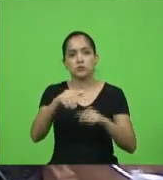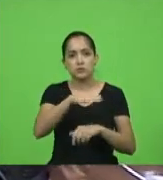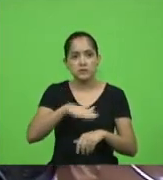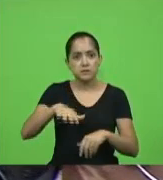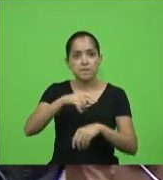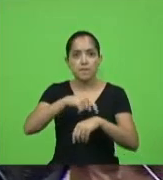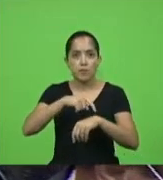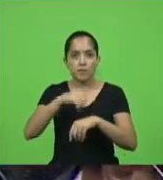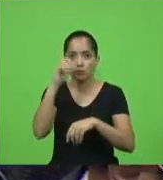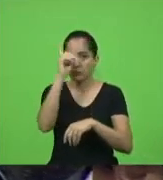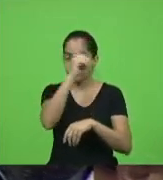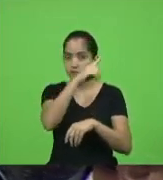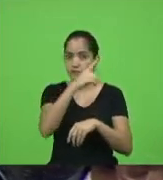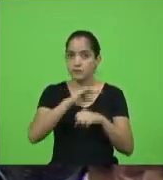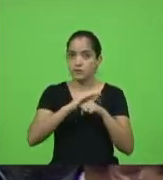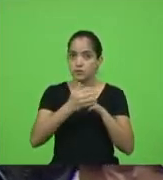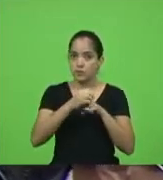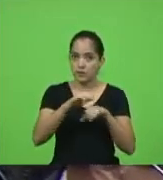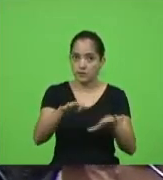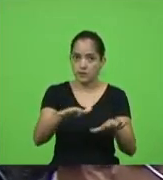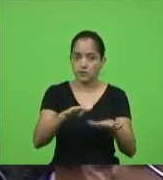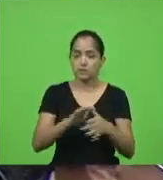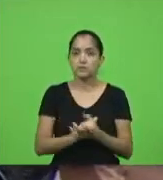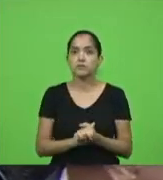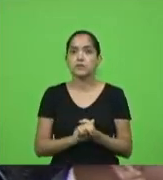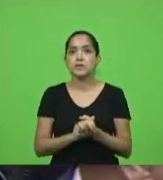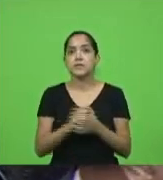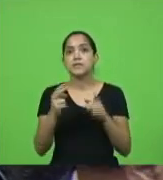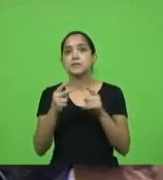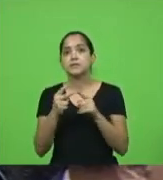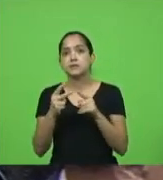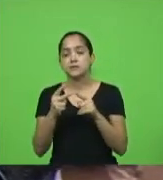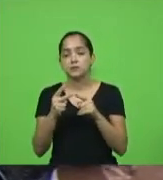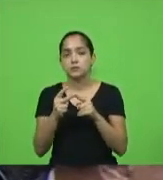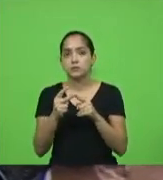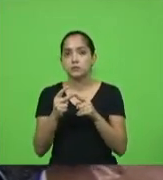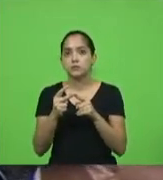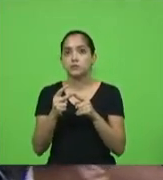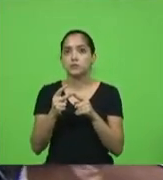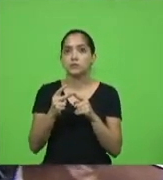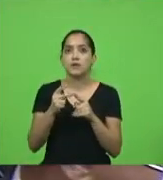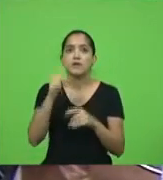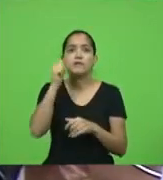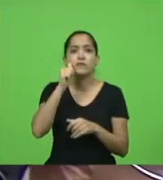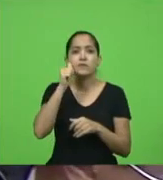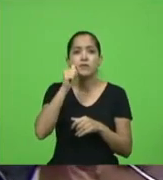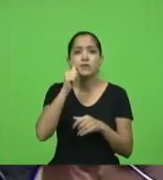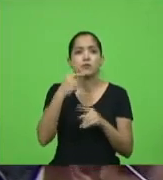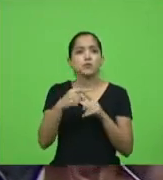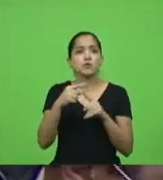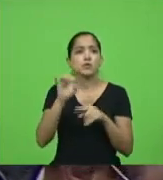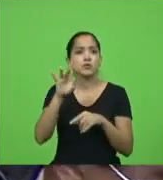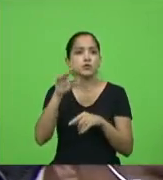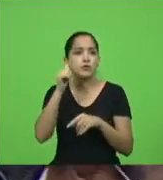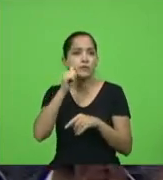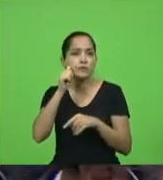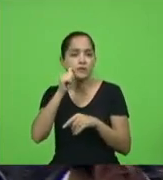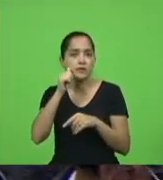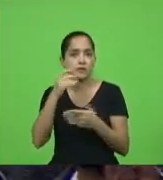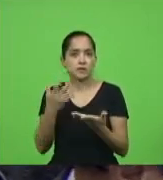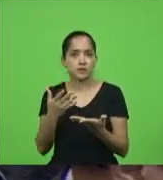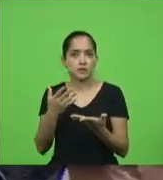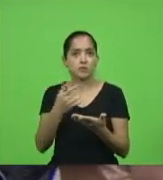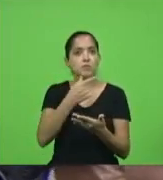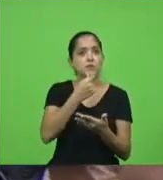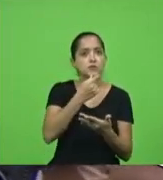nessa pandemia com todas essas restrições e segundo feminino por que só o feminino por que também o não o